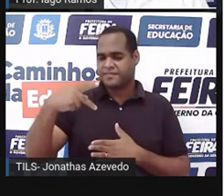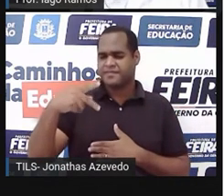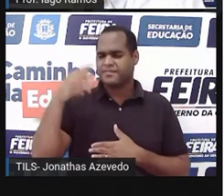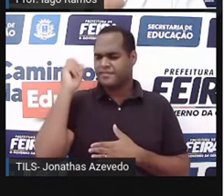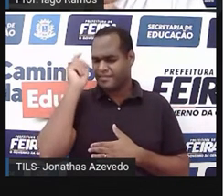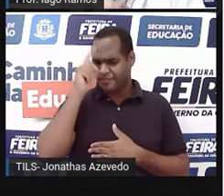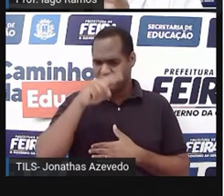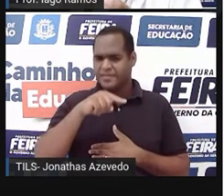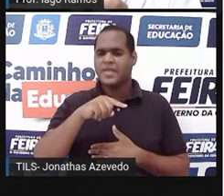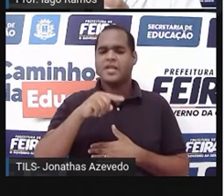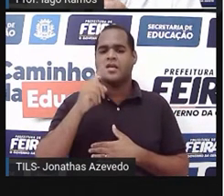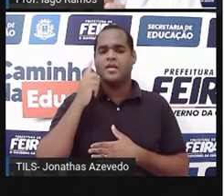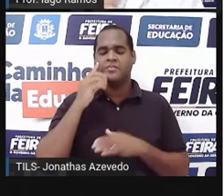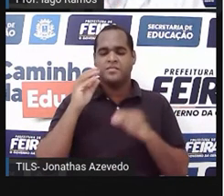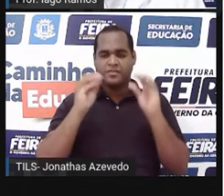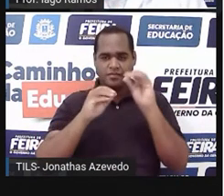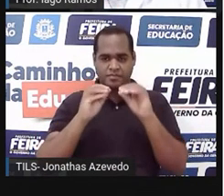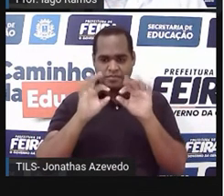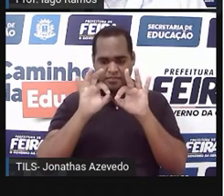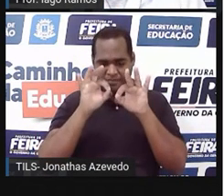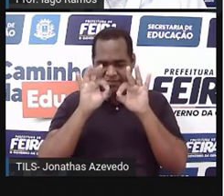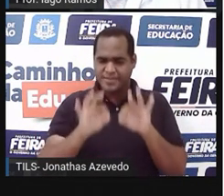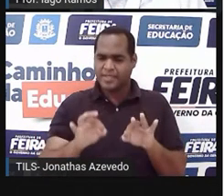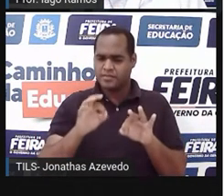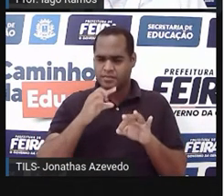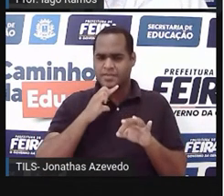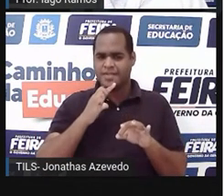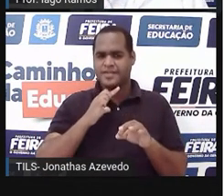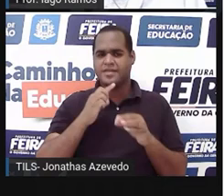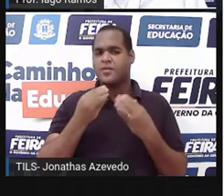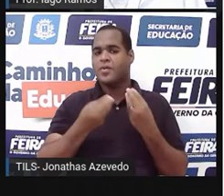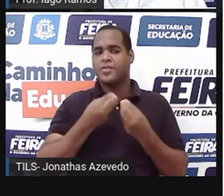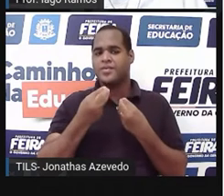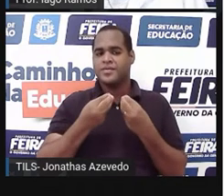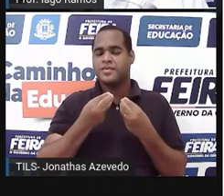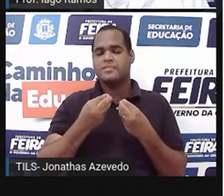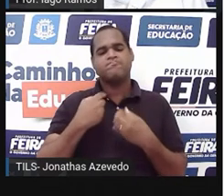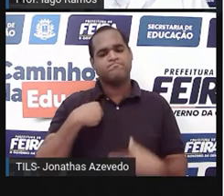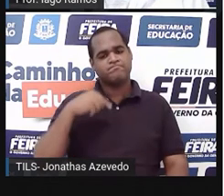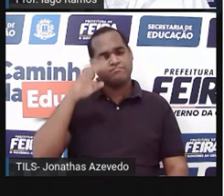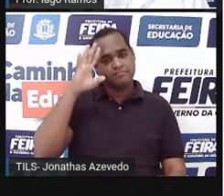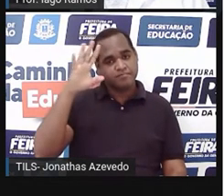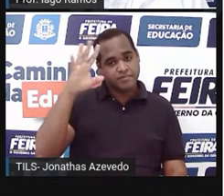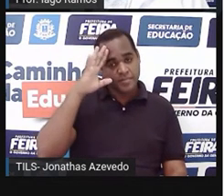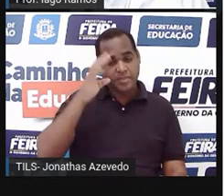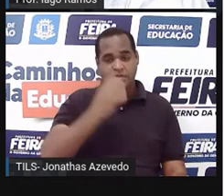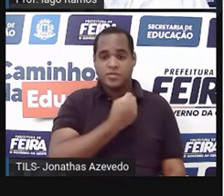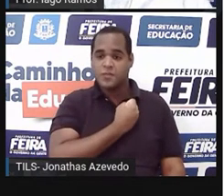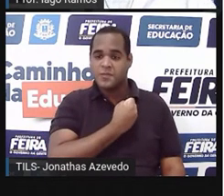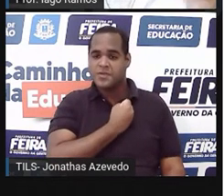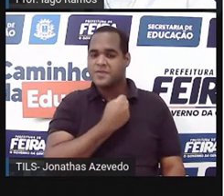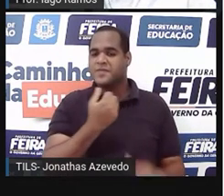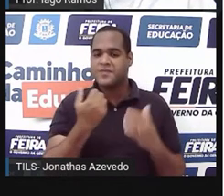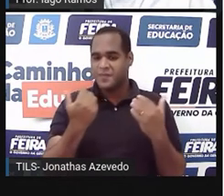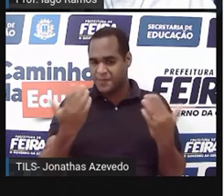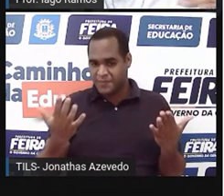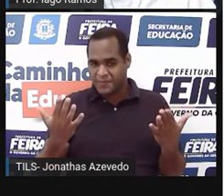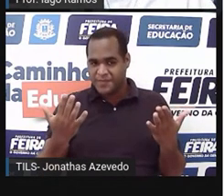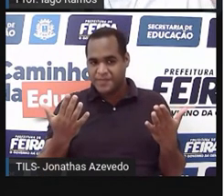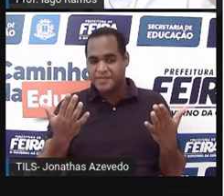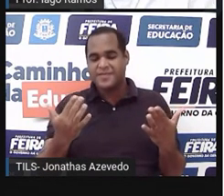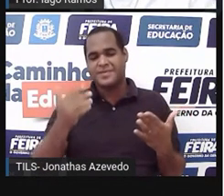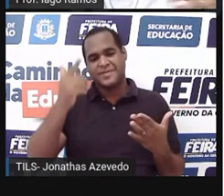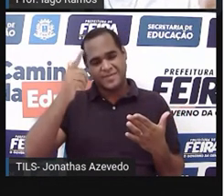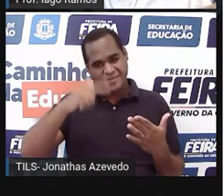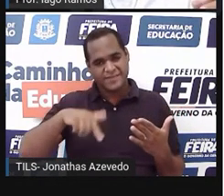difícil de a gente colocar exatamente no lugar certo. A gente pensa assim, está entre quais números? De